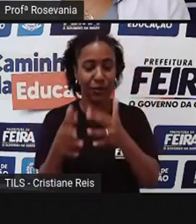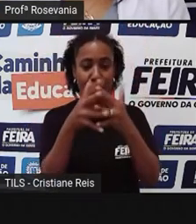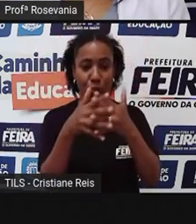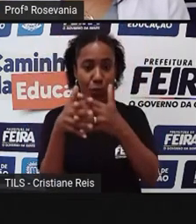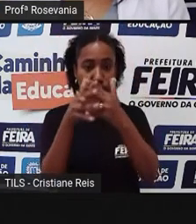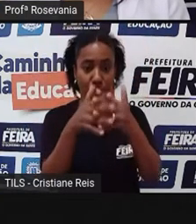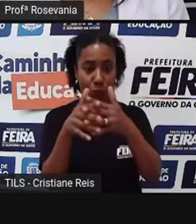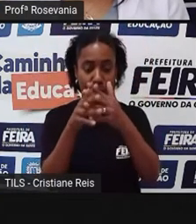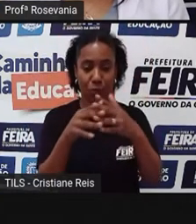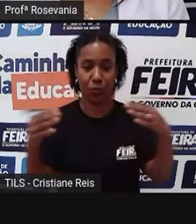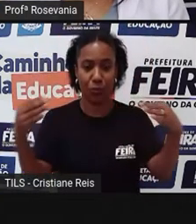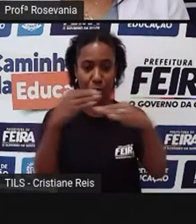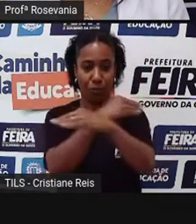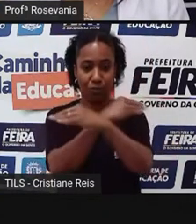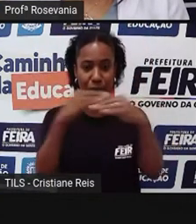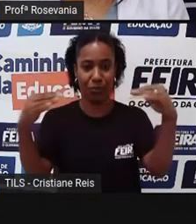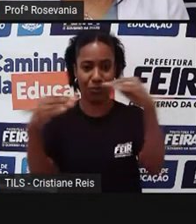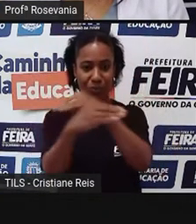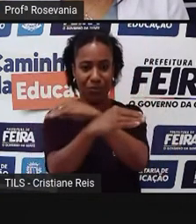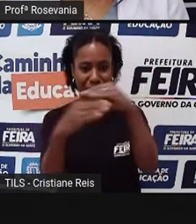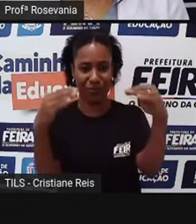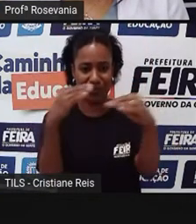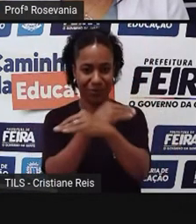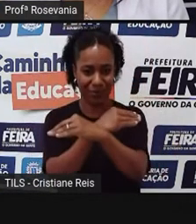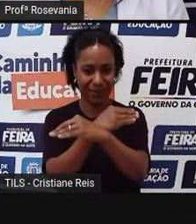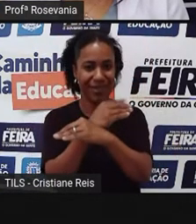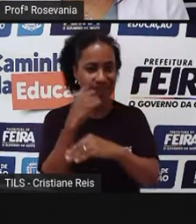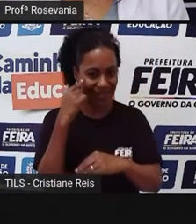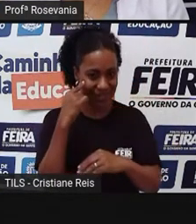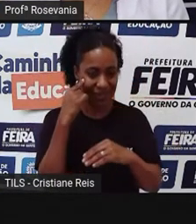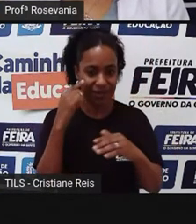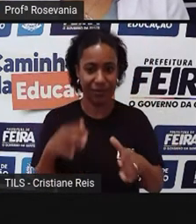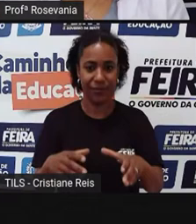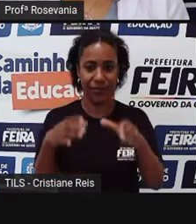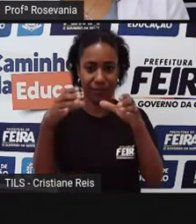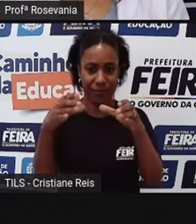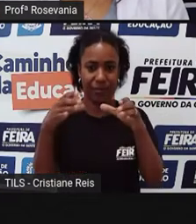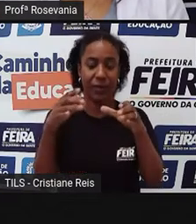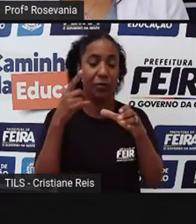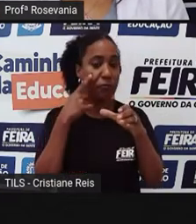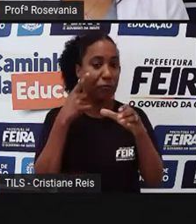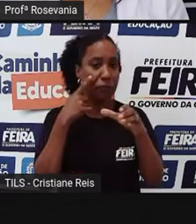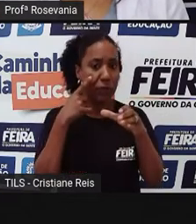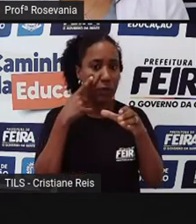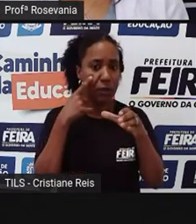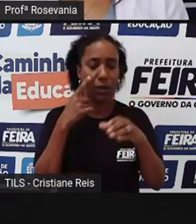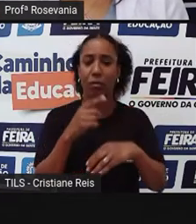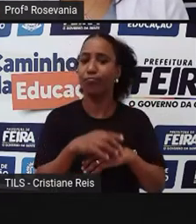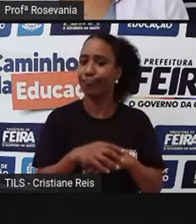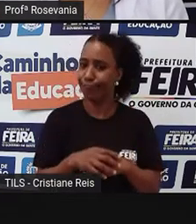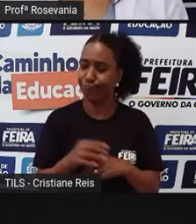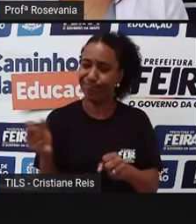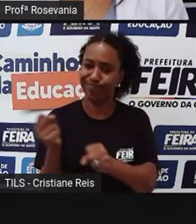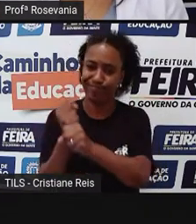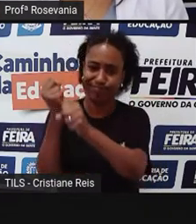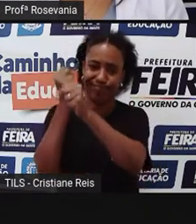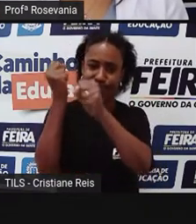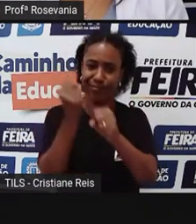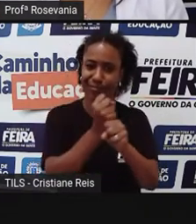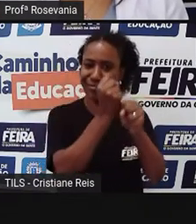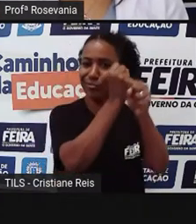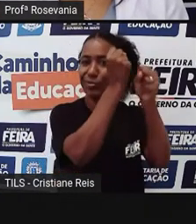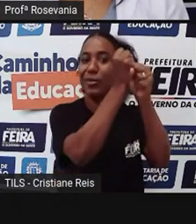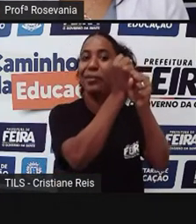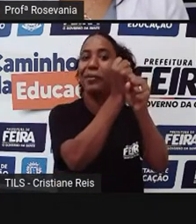percebe que as construções, elas vão tirando todo o espaço natural que a gente tinha, né, vai retirando as